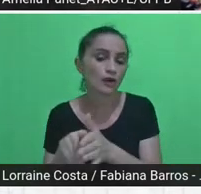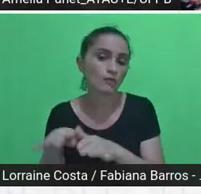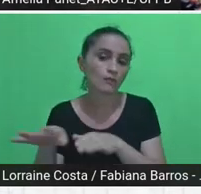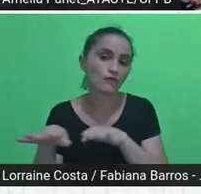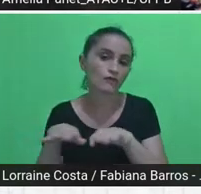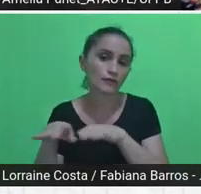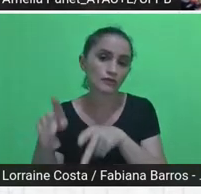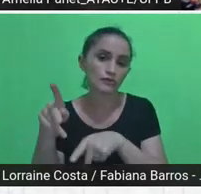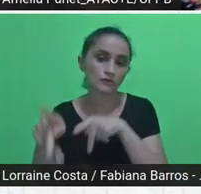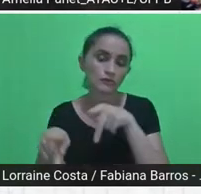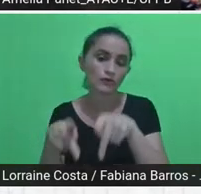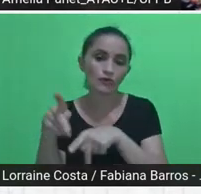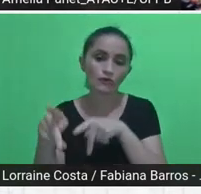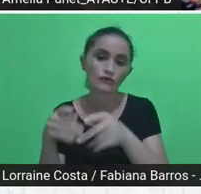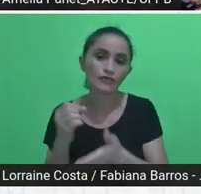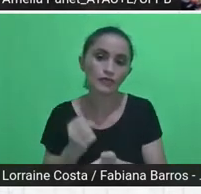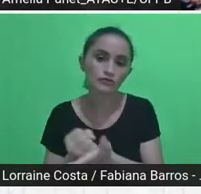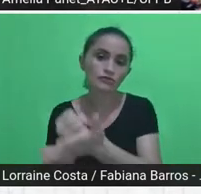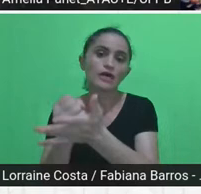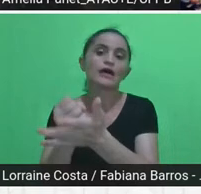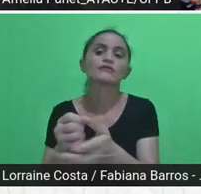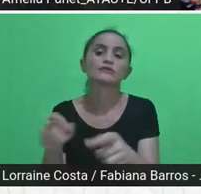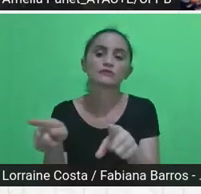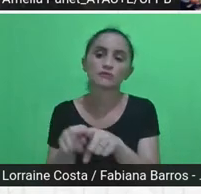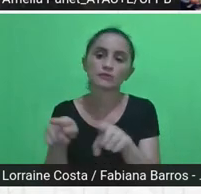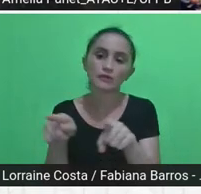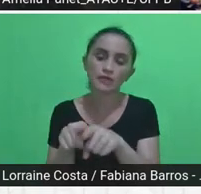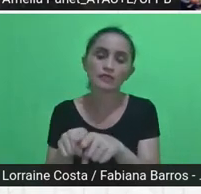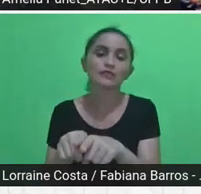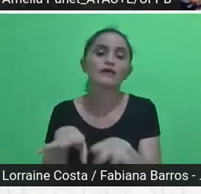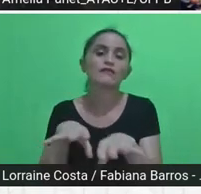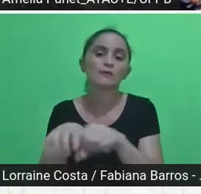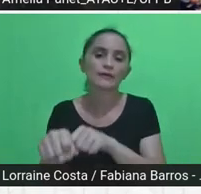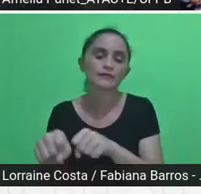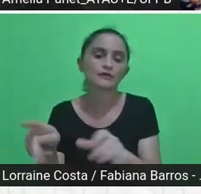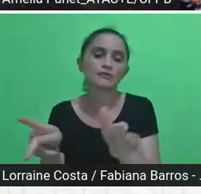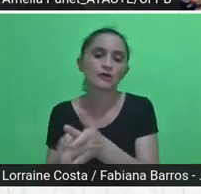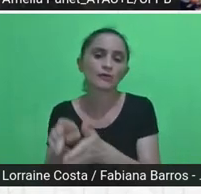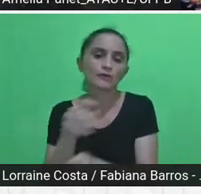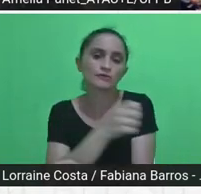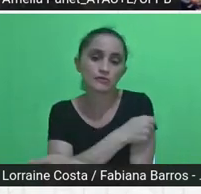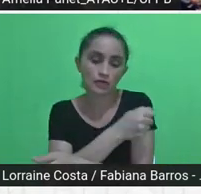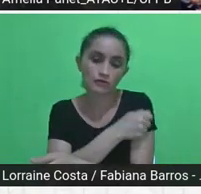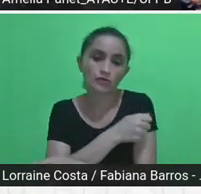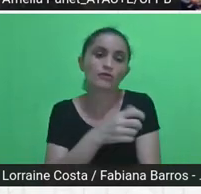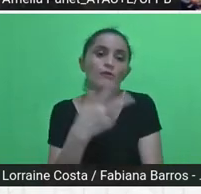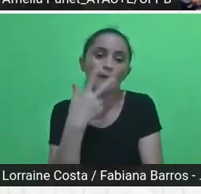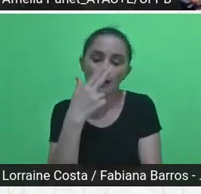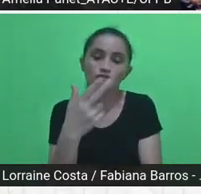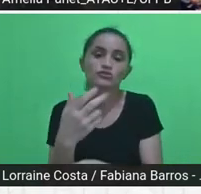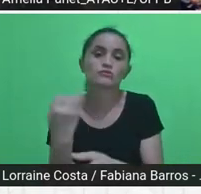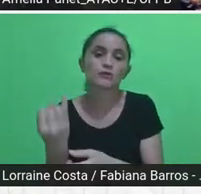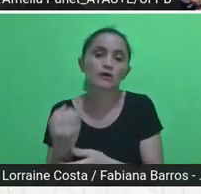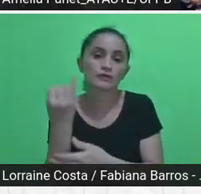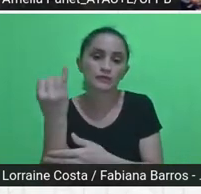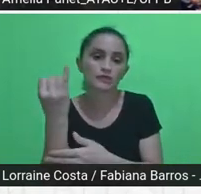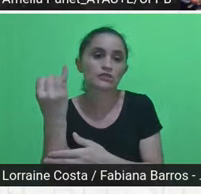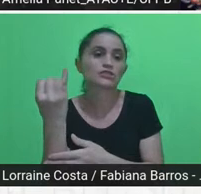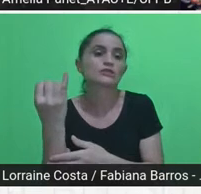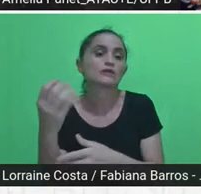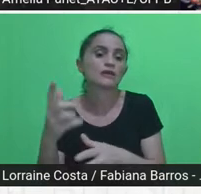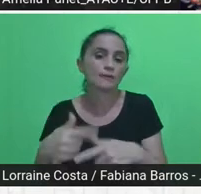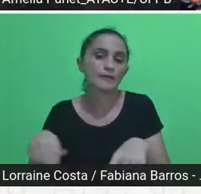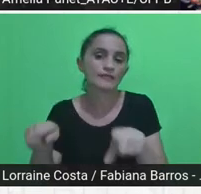dos nossos alunos. Essa parceria foi muito importante, eu até estou super preocupada se eu vou conseguir reproduzir